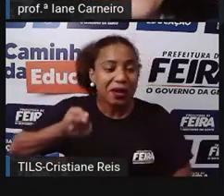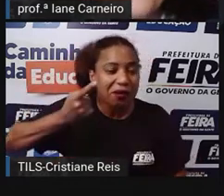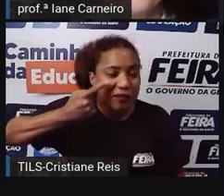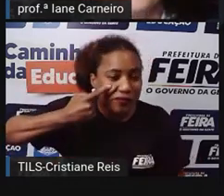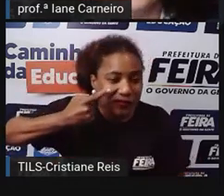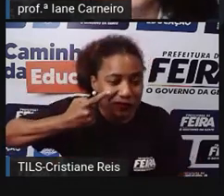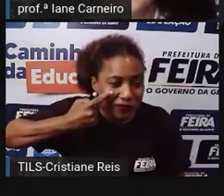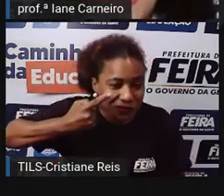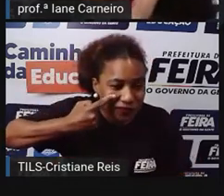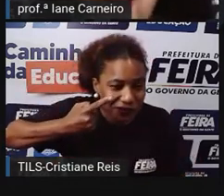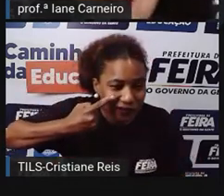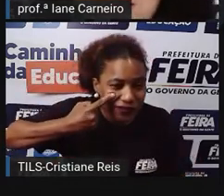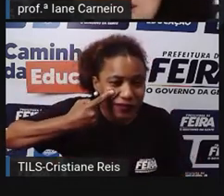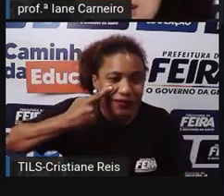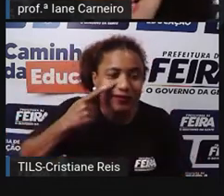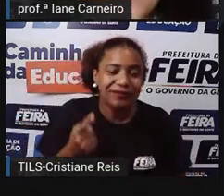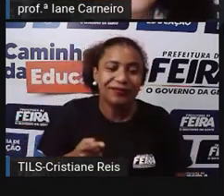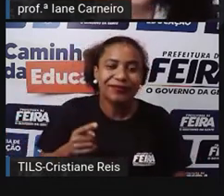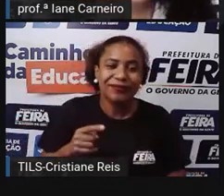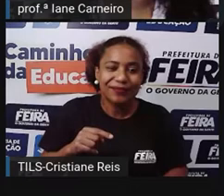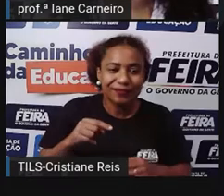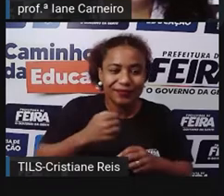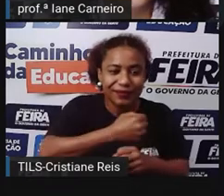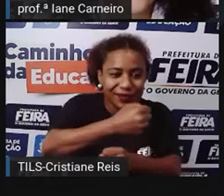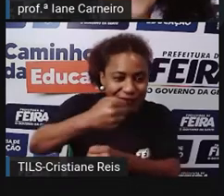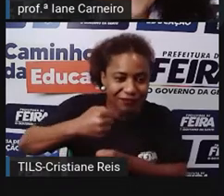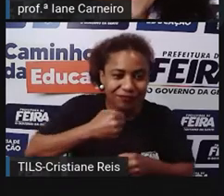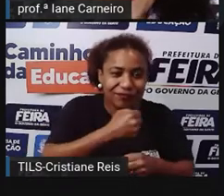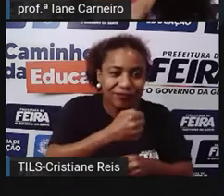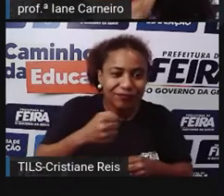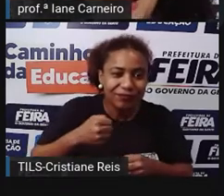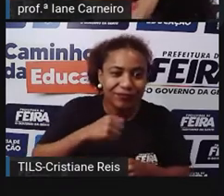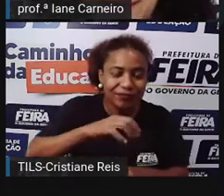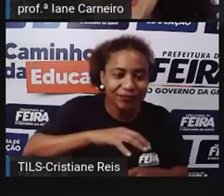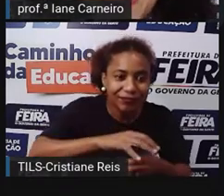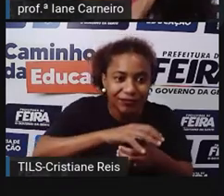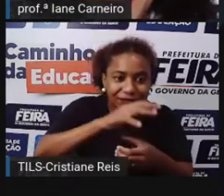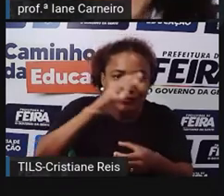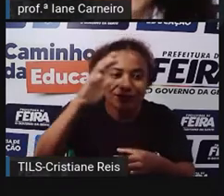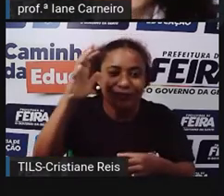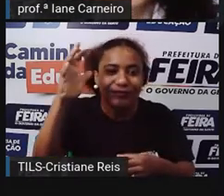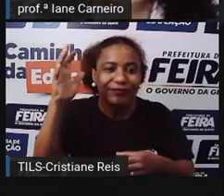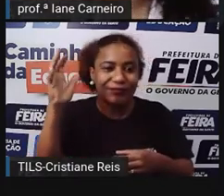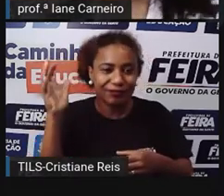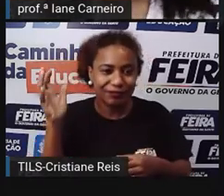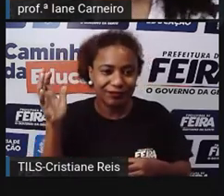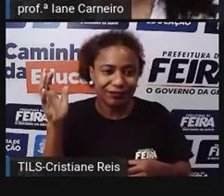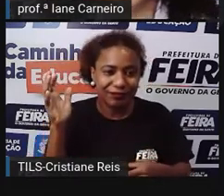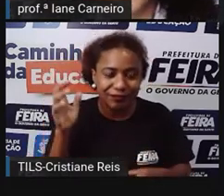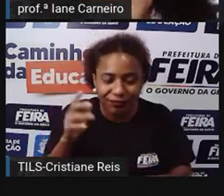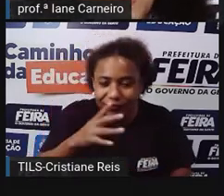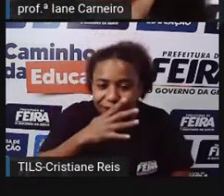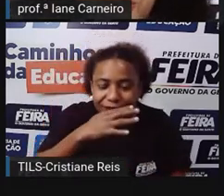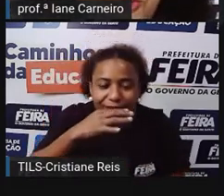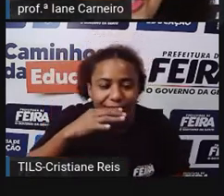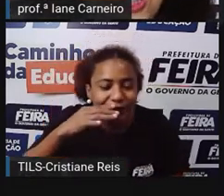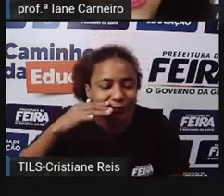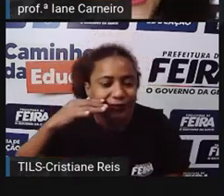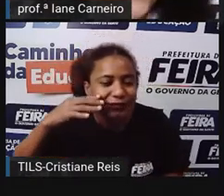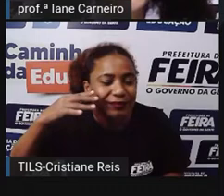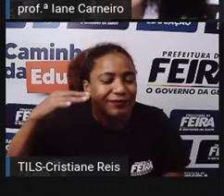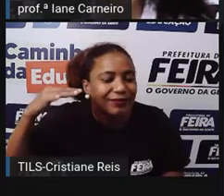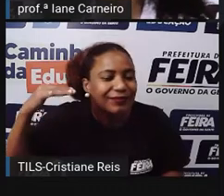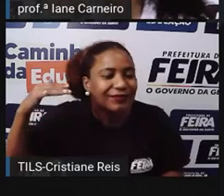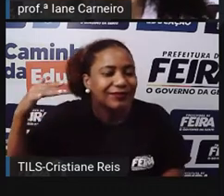Foi até a cozinha Levantou A tampa Da panela E o cheiro Ficou ainda mais forte